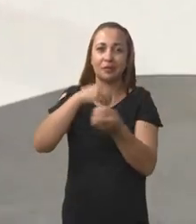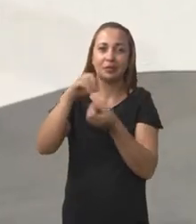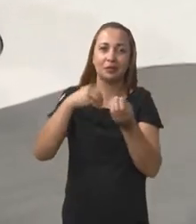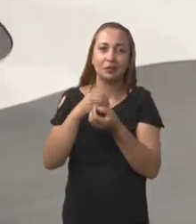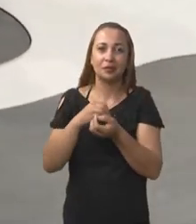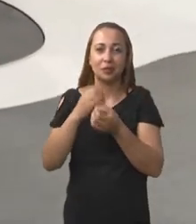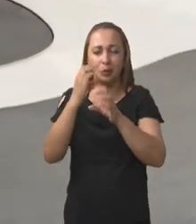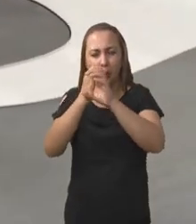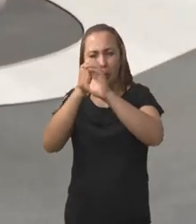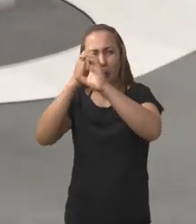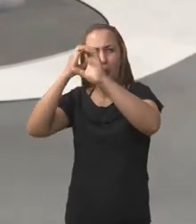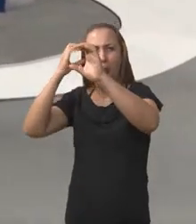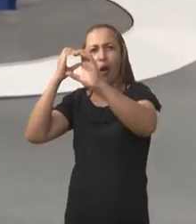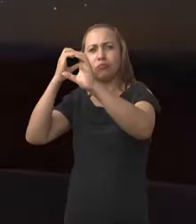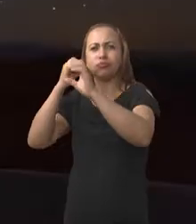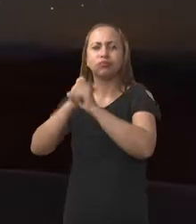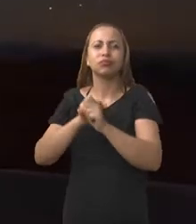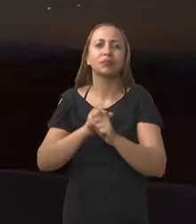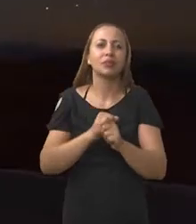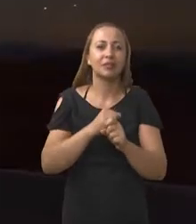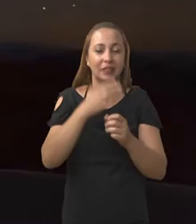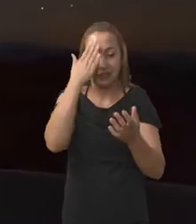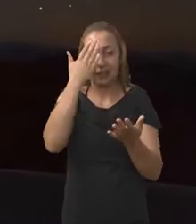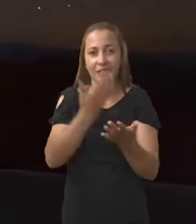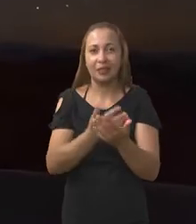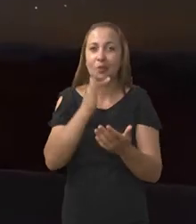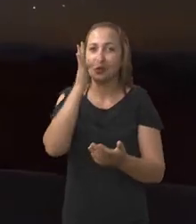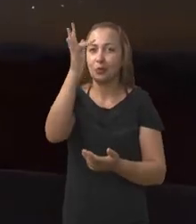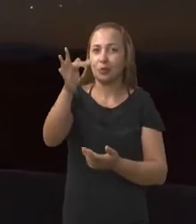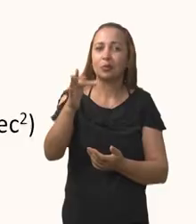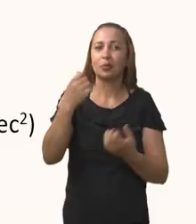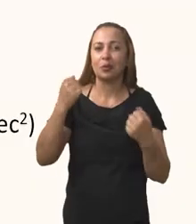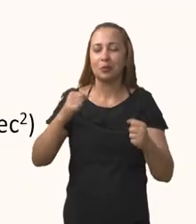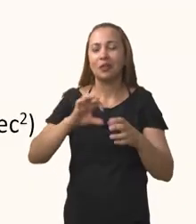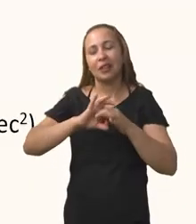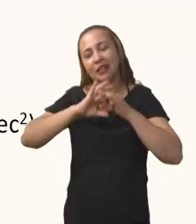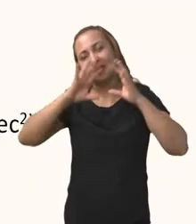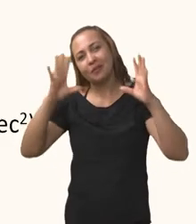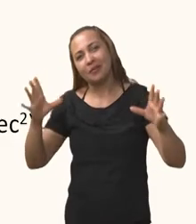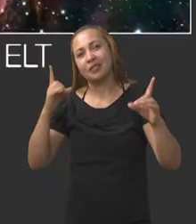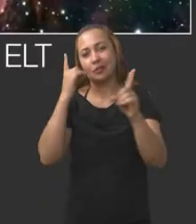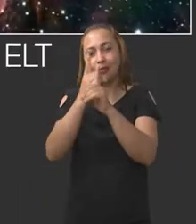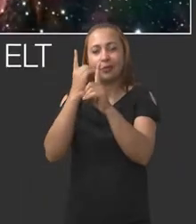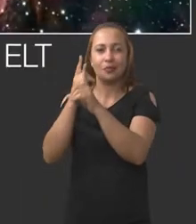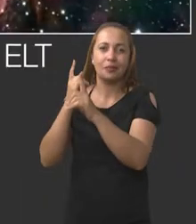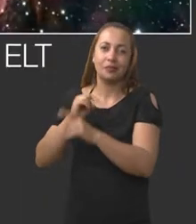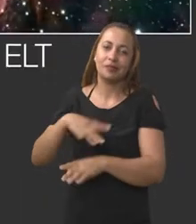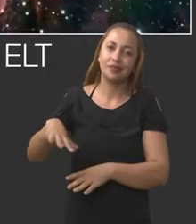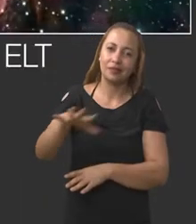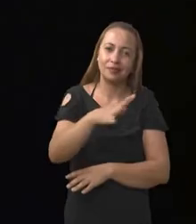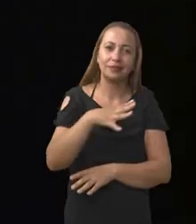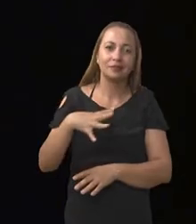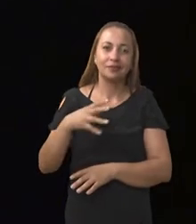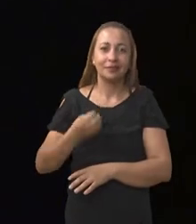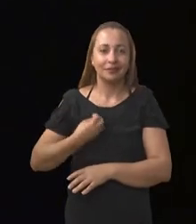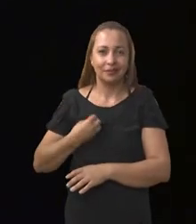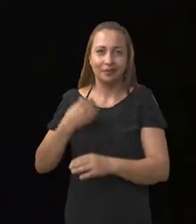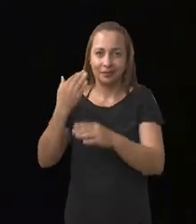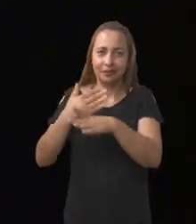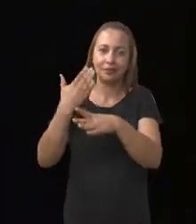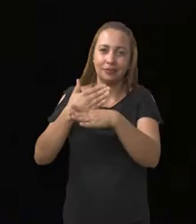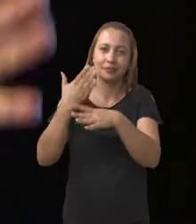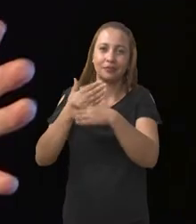de um supertelescópio. O pesquisador acredita em um futuro cheio de possibilidades e descobertas na área. Está em